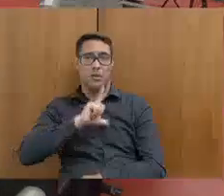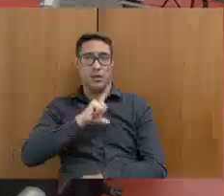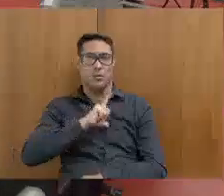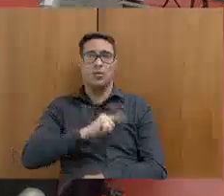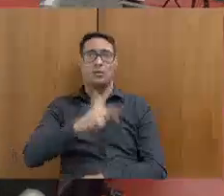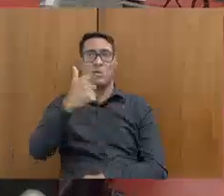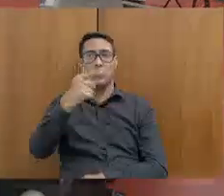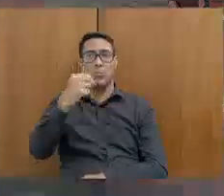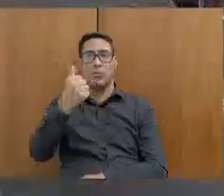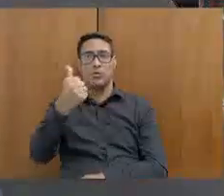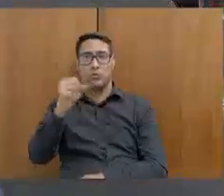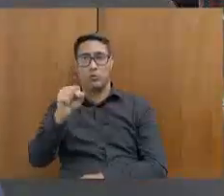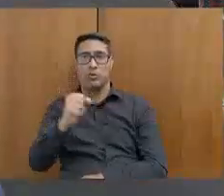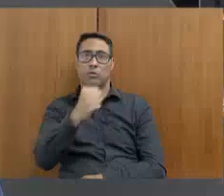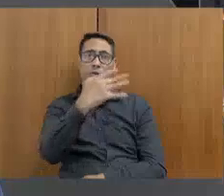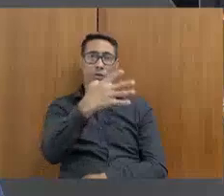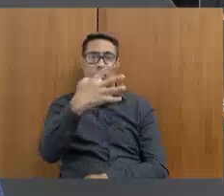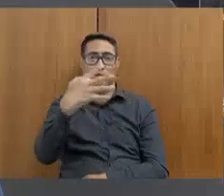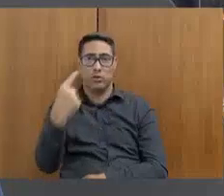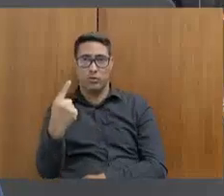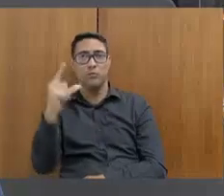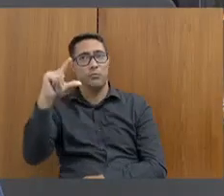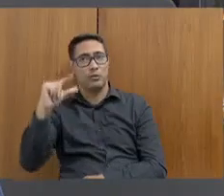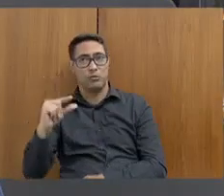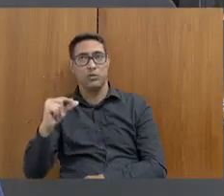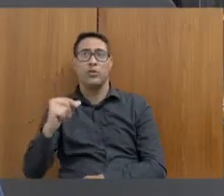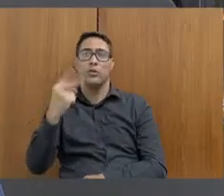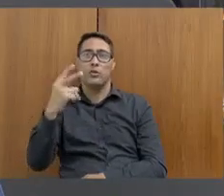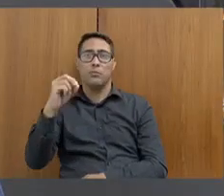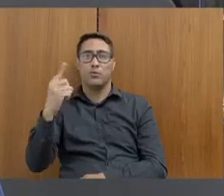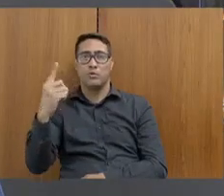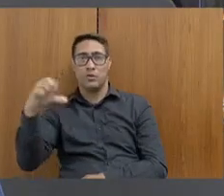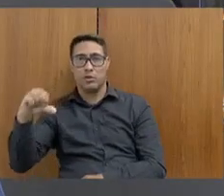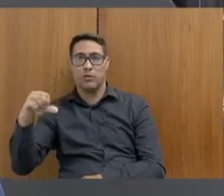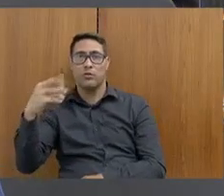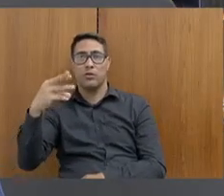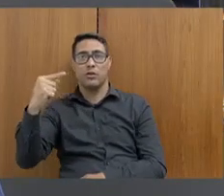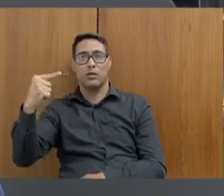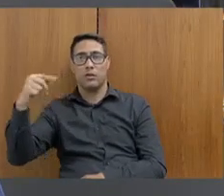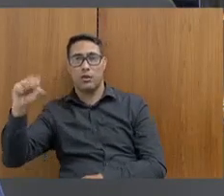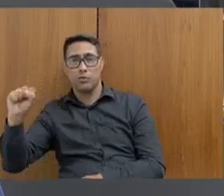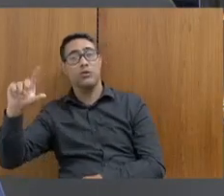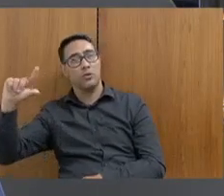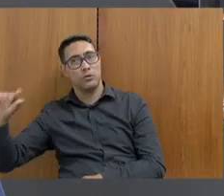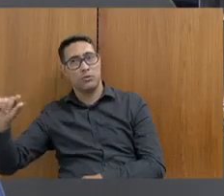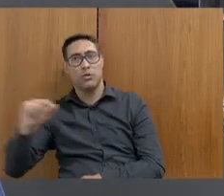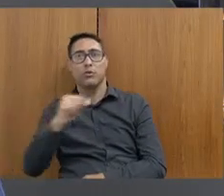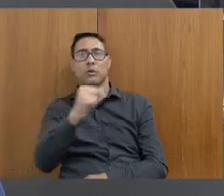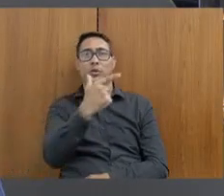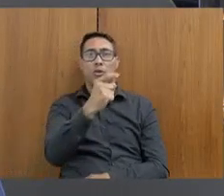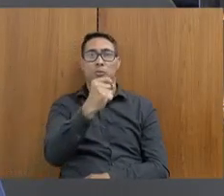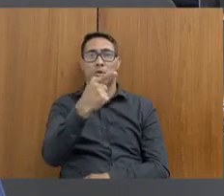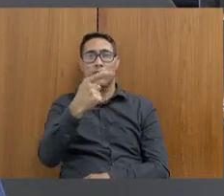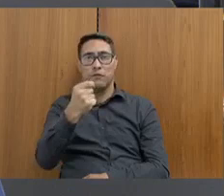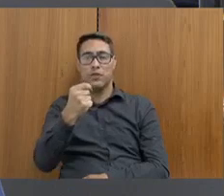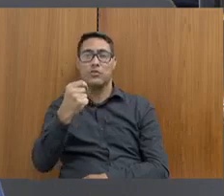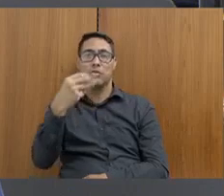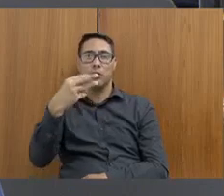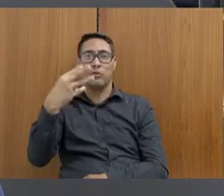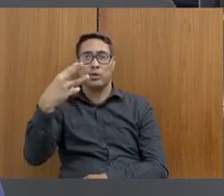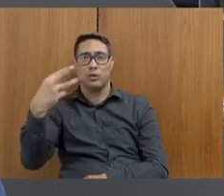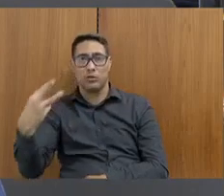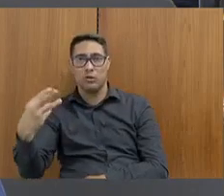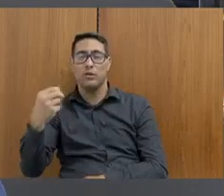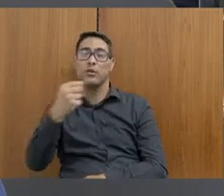2018, 441 redução, em 2019, 378 redução, em 2020, 342